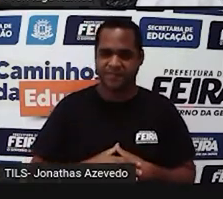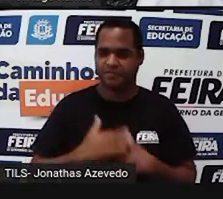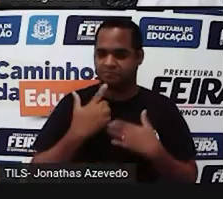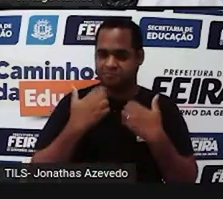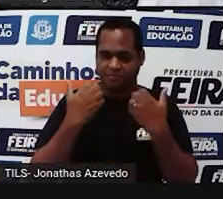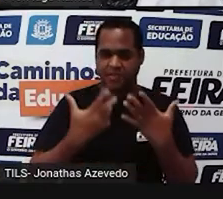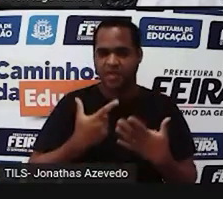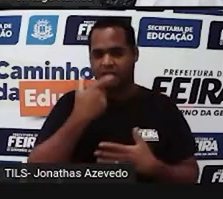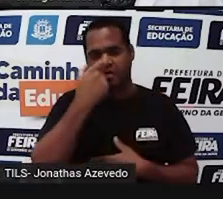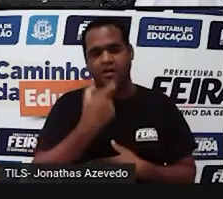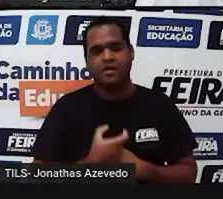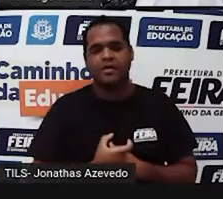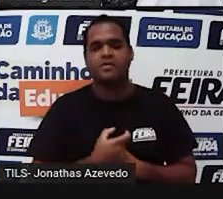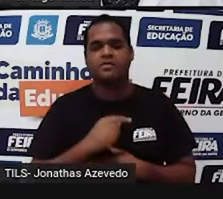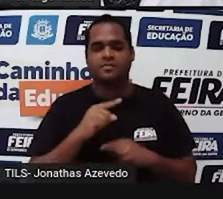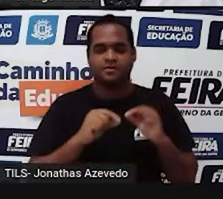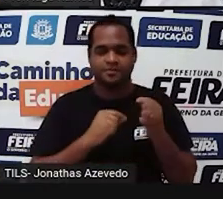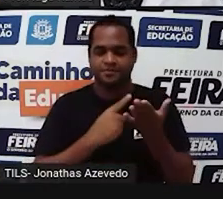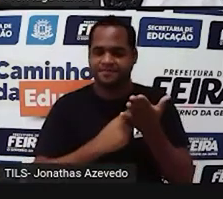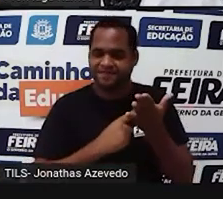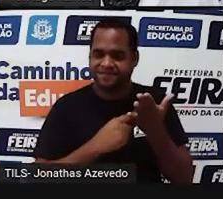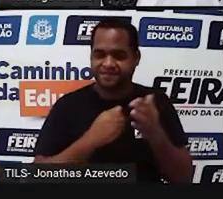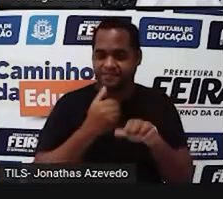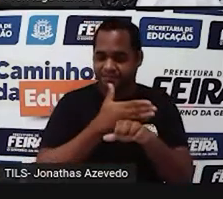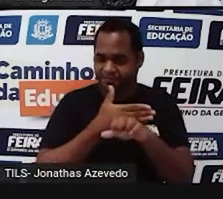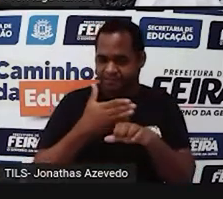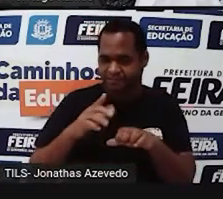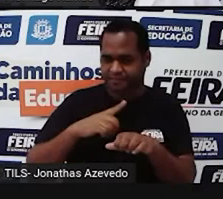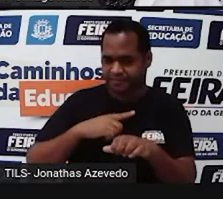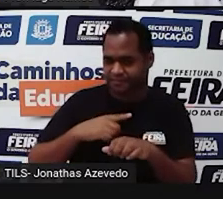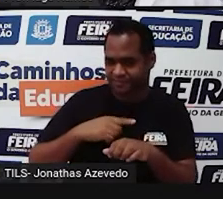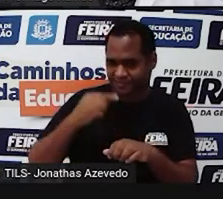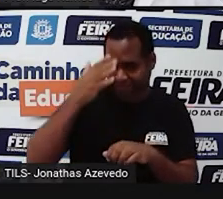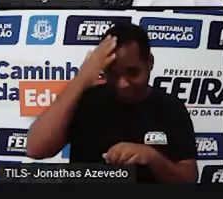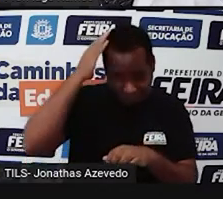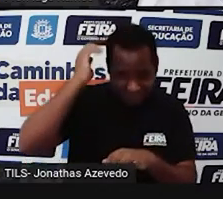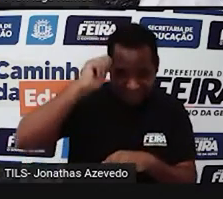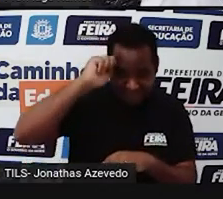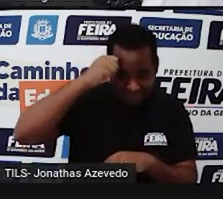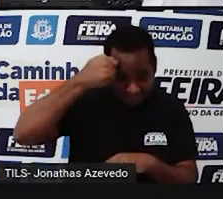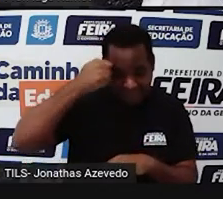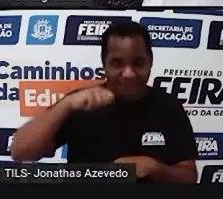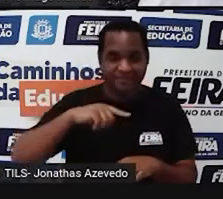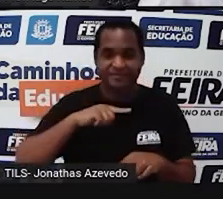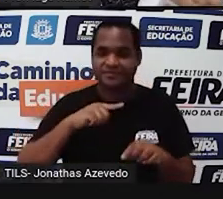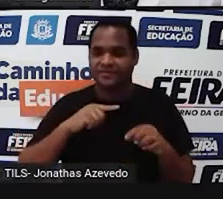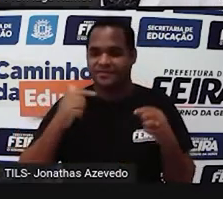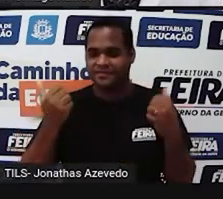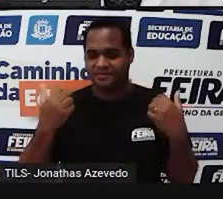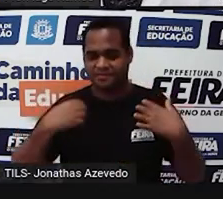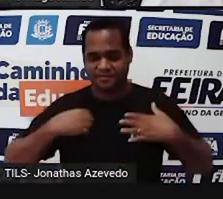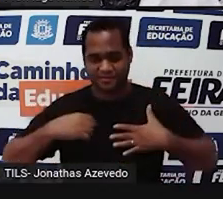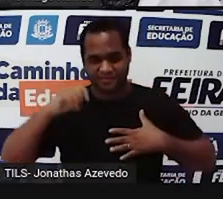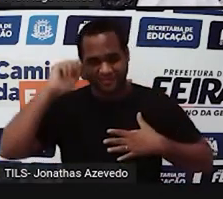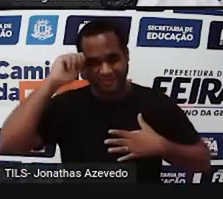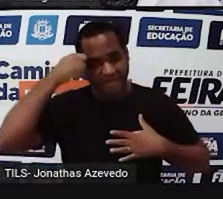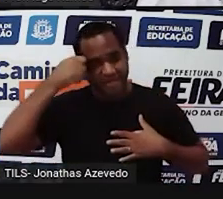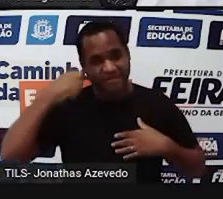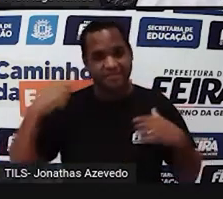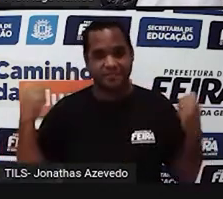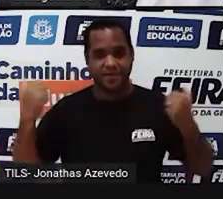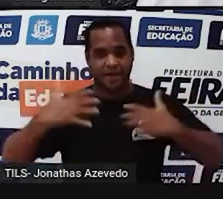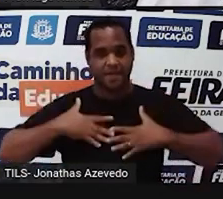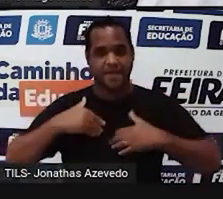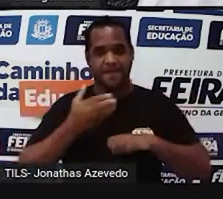minhas características. Eu tenho pele branca, cabelo preto, estou vestindo uma camisa preta, por cima um jaleco branco